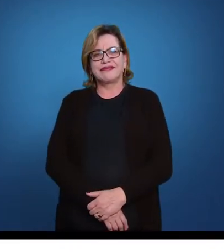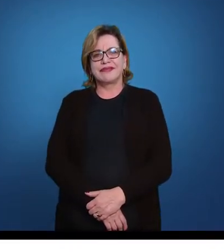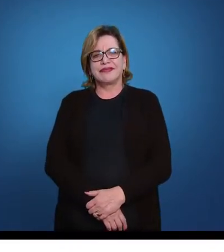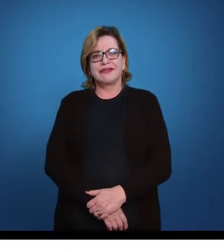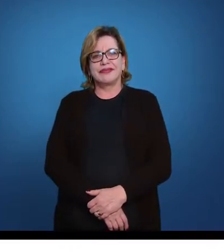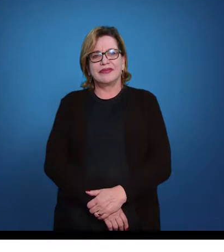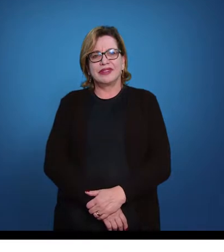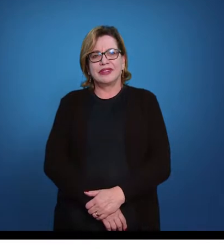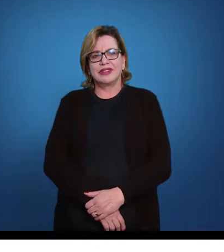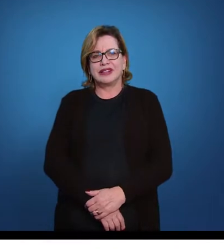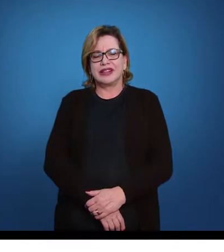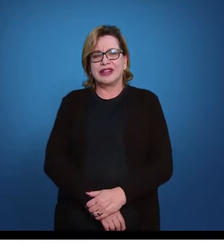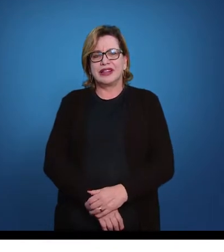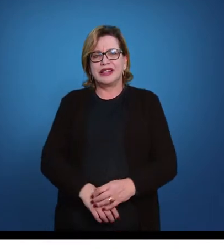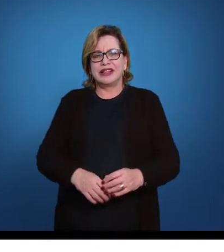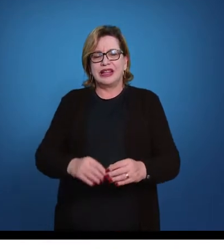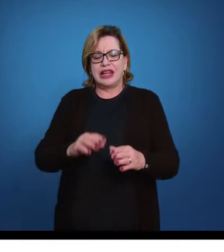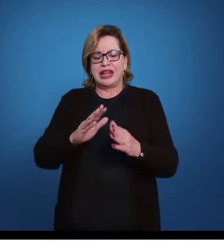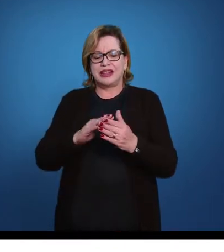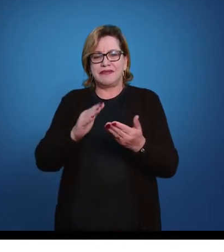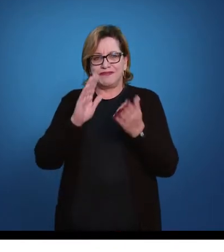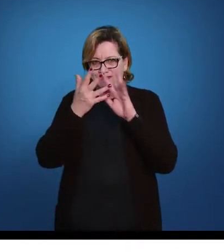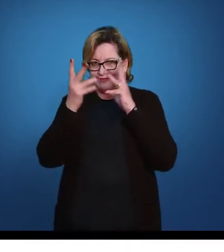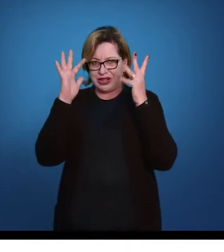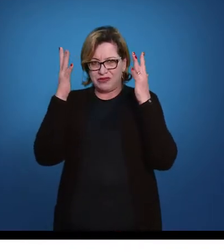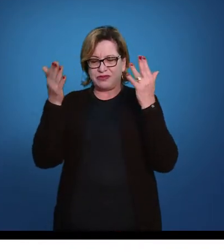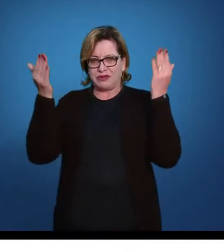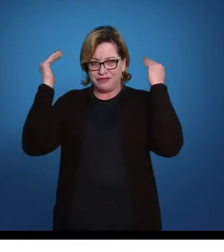As duas mãos atrás da cabeça.